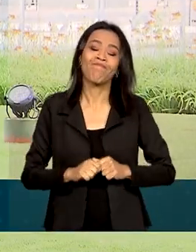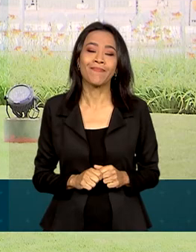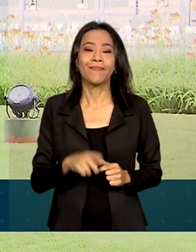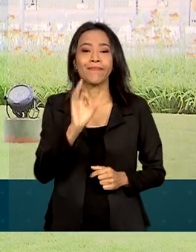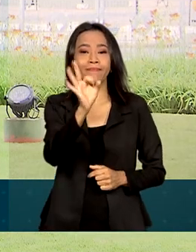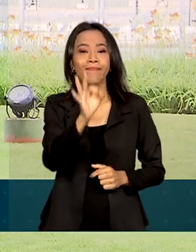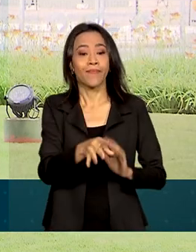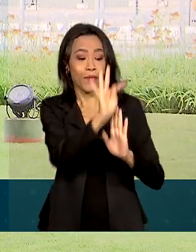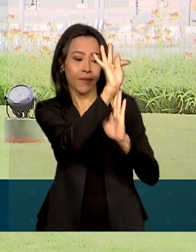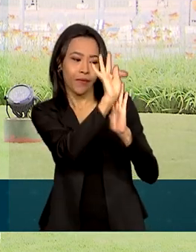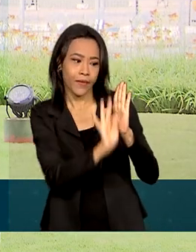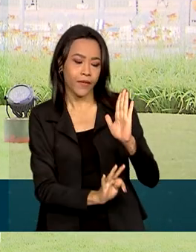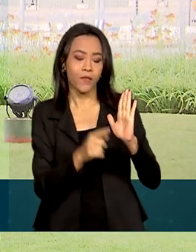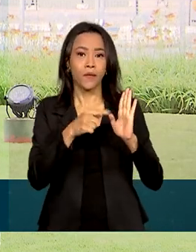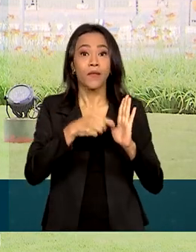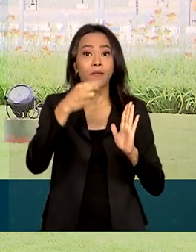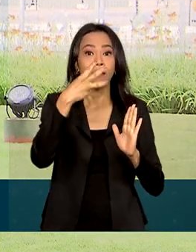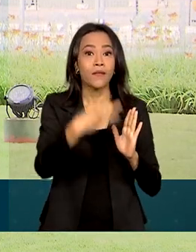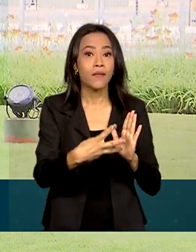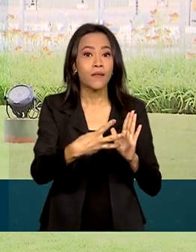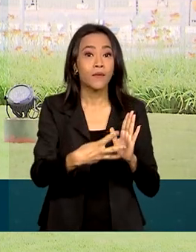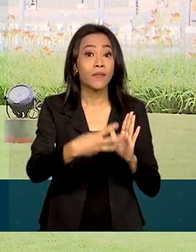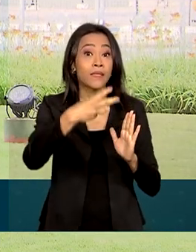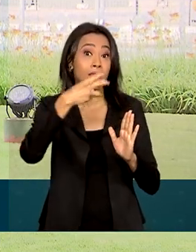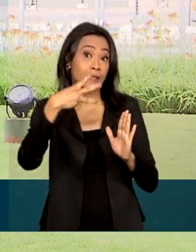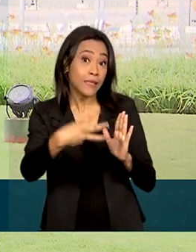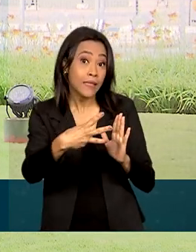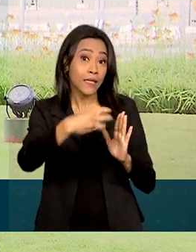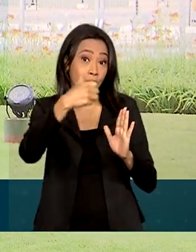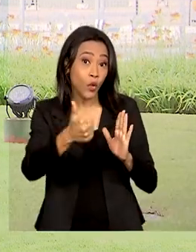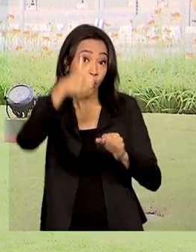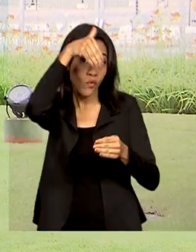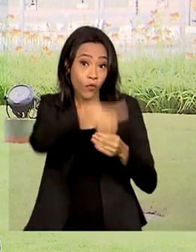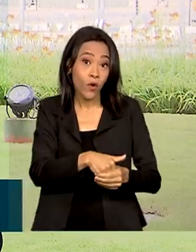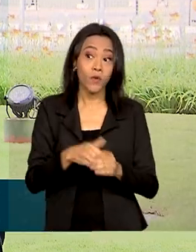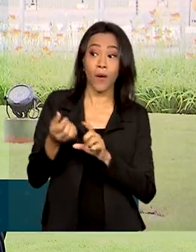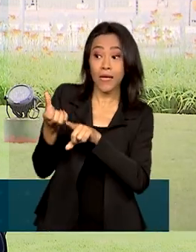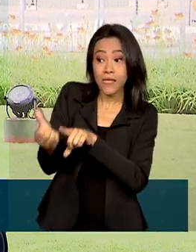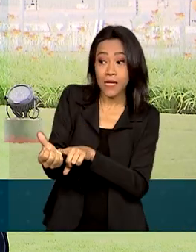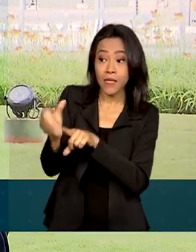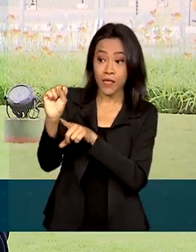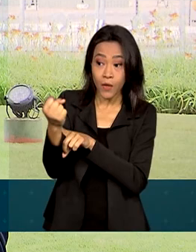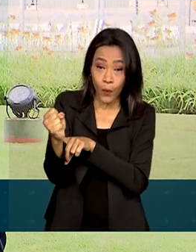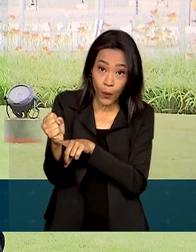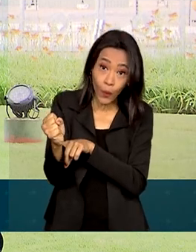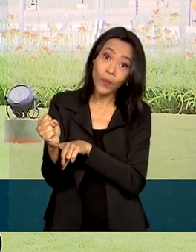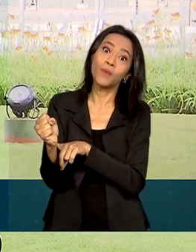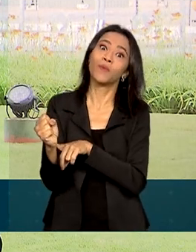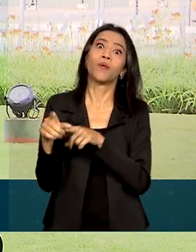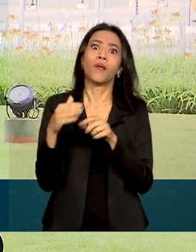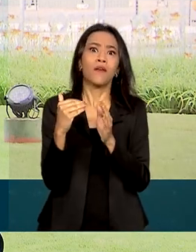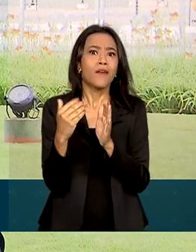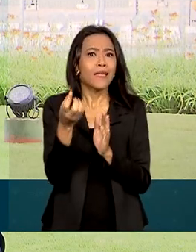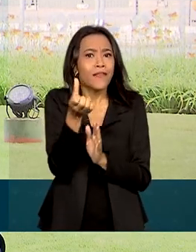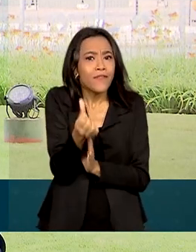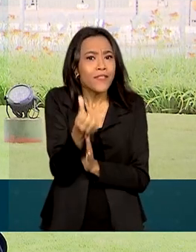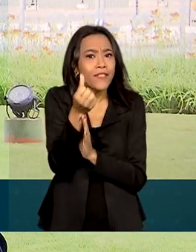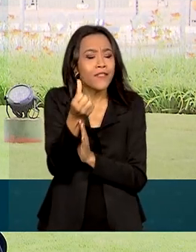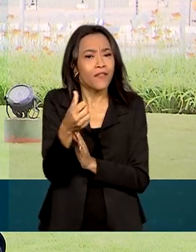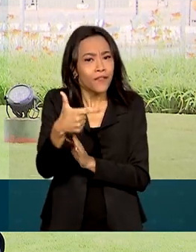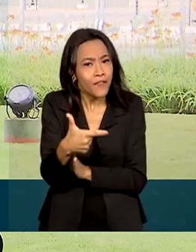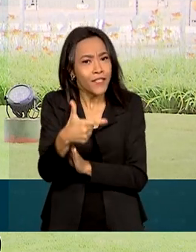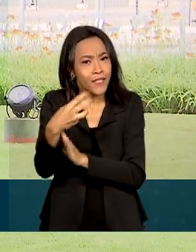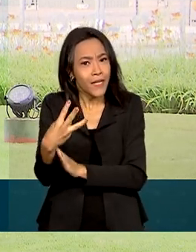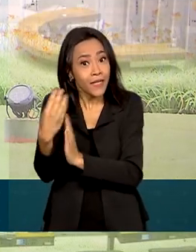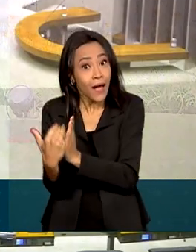-base passou por 331 votos a 168, 23 a mais do que o mínimo necessário para